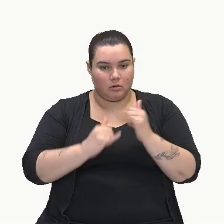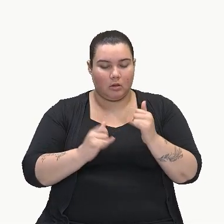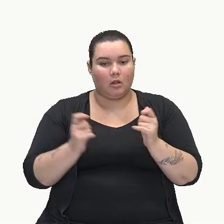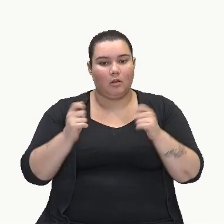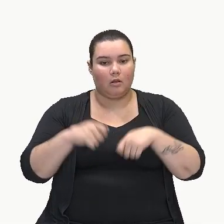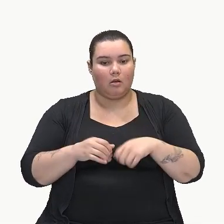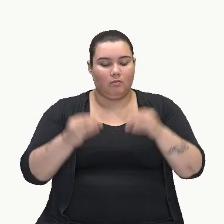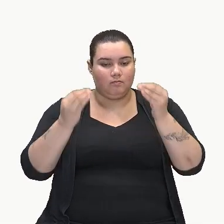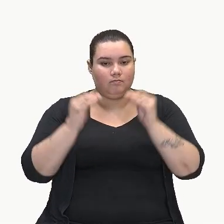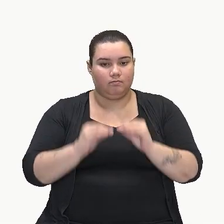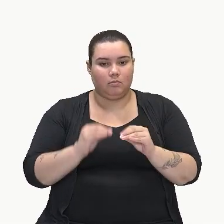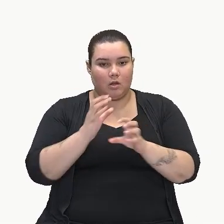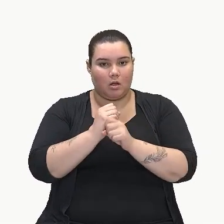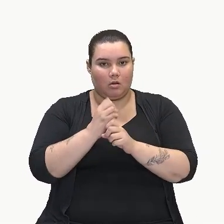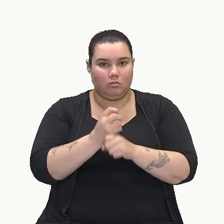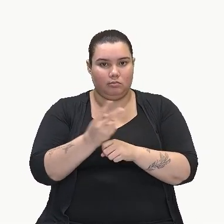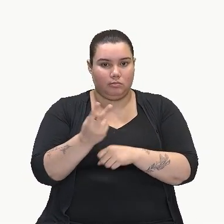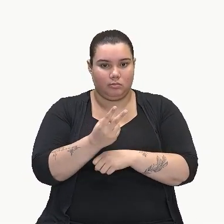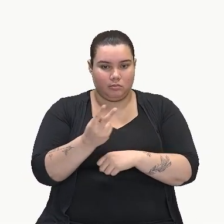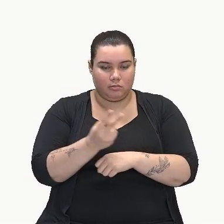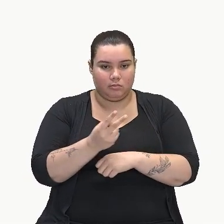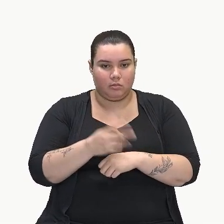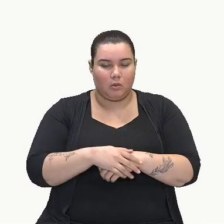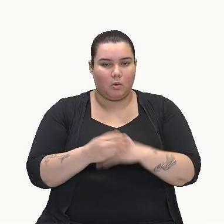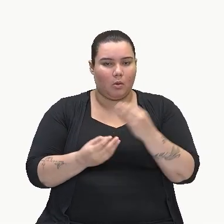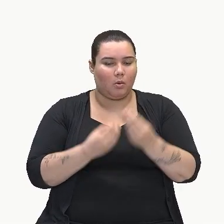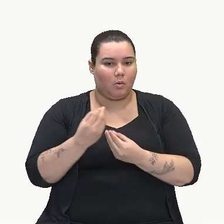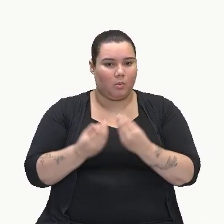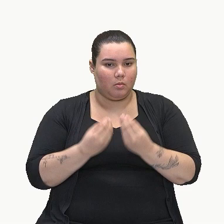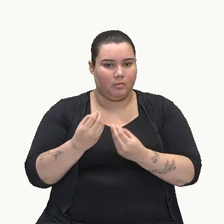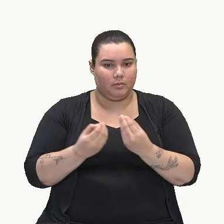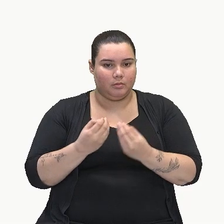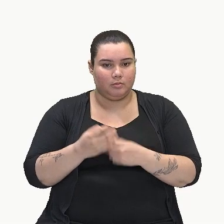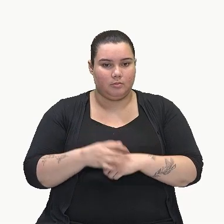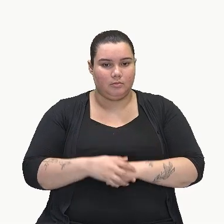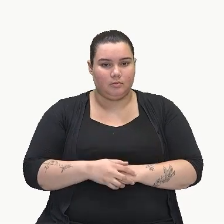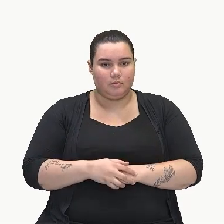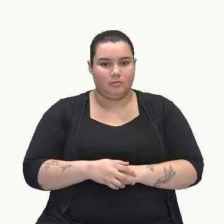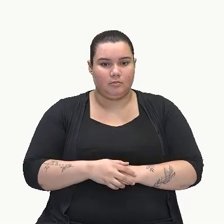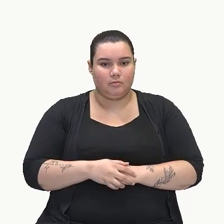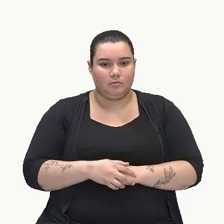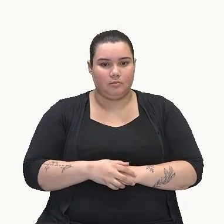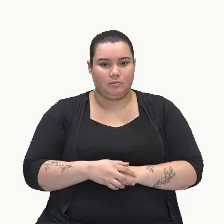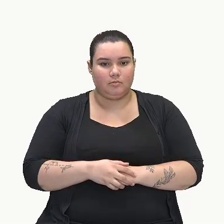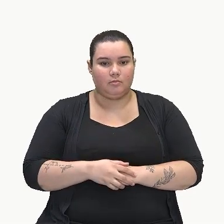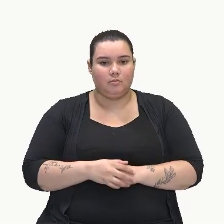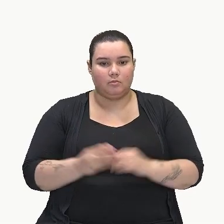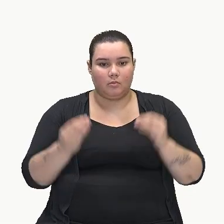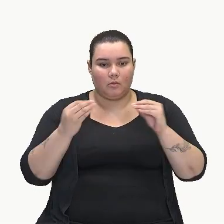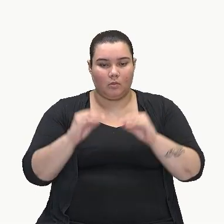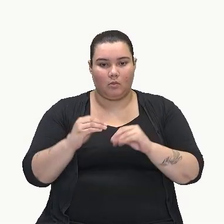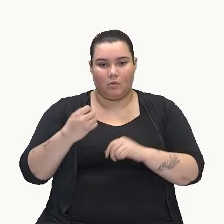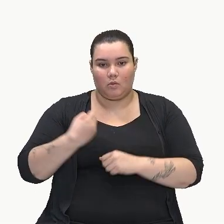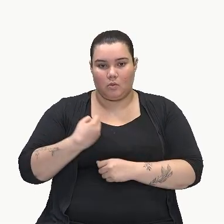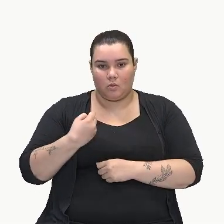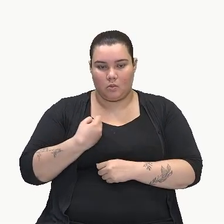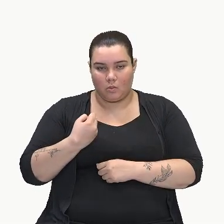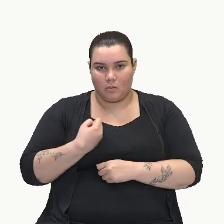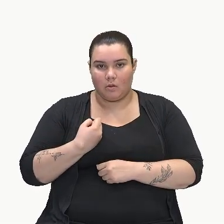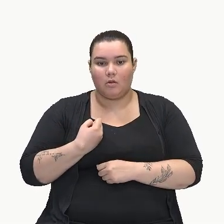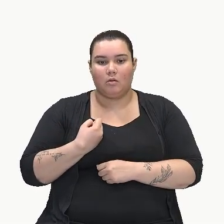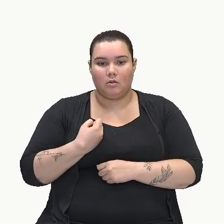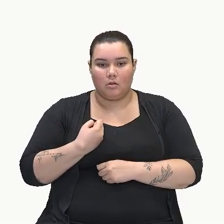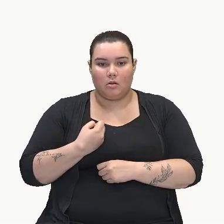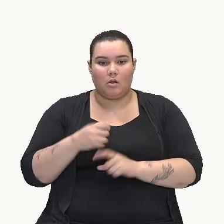pode fazer o cálculo entre eles. Como é que a gente faz o cálculo entre eles? A gente resolve o cálculo entre os coeficientes